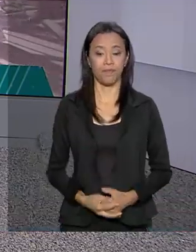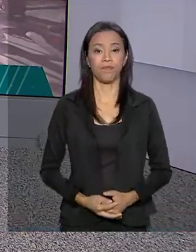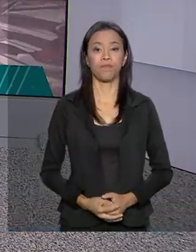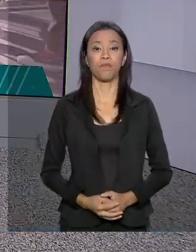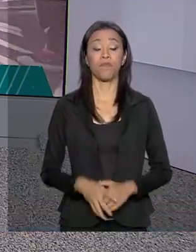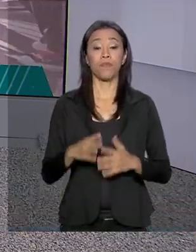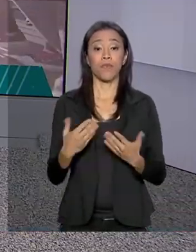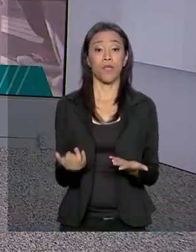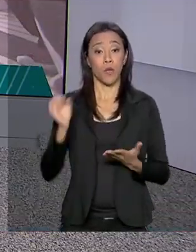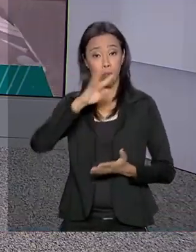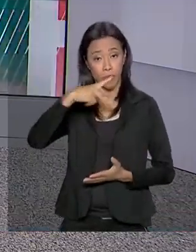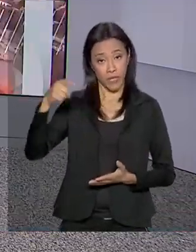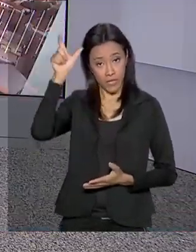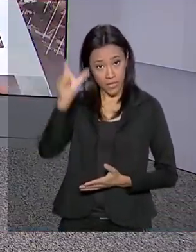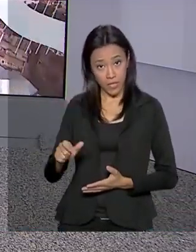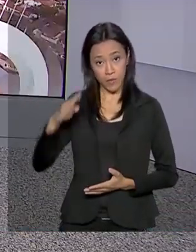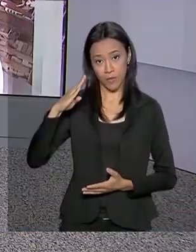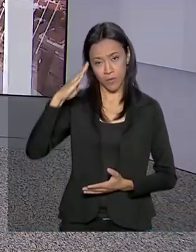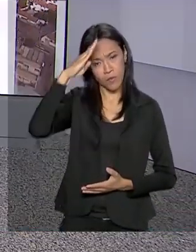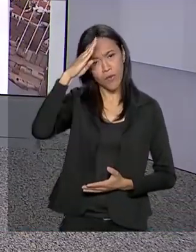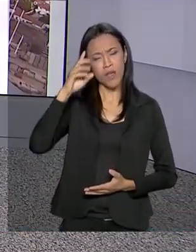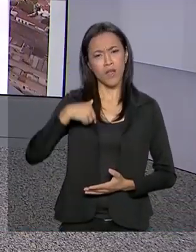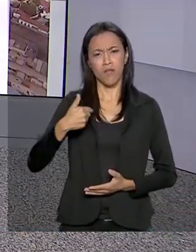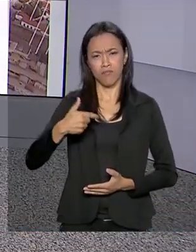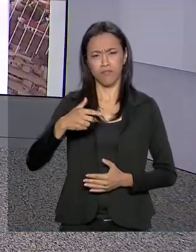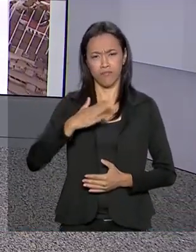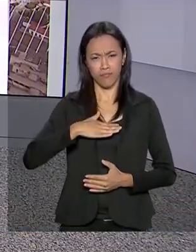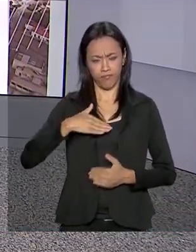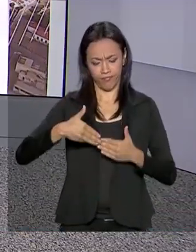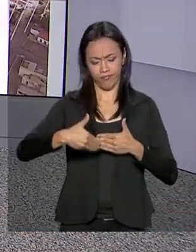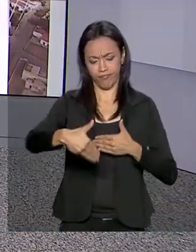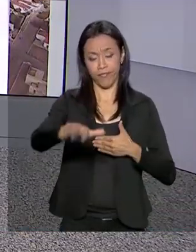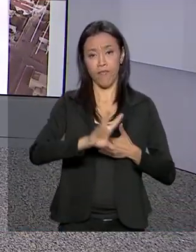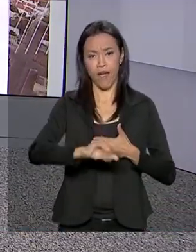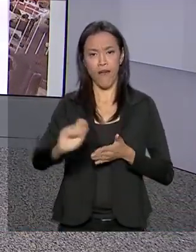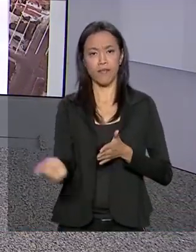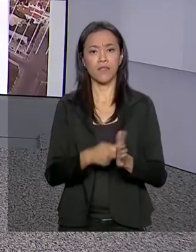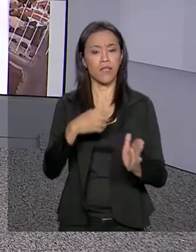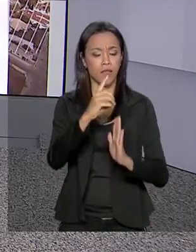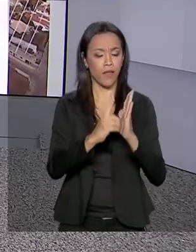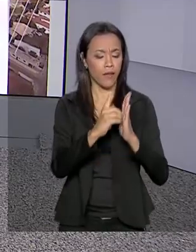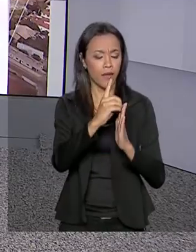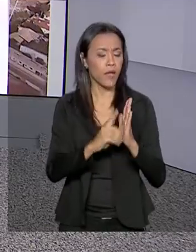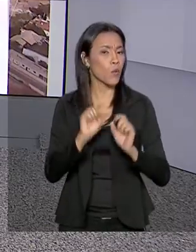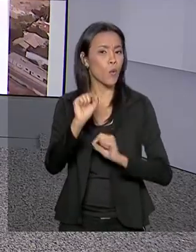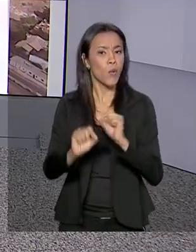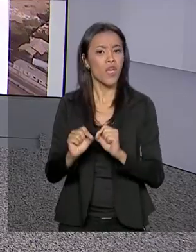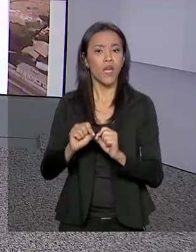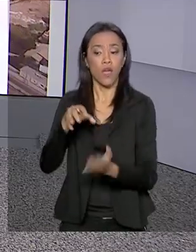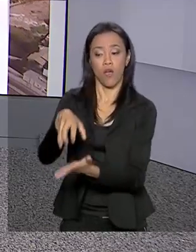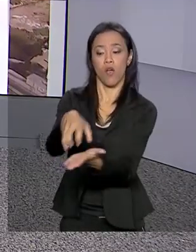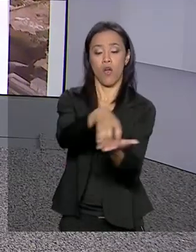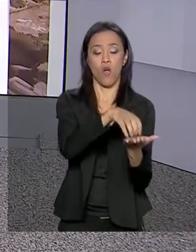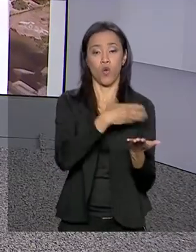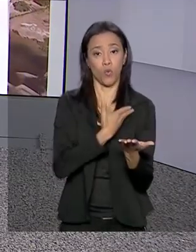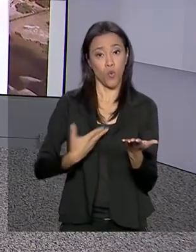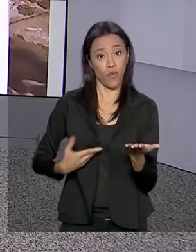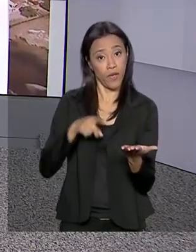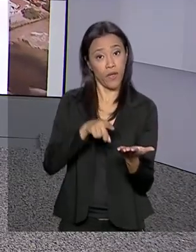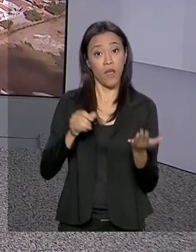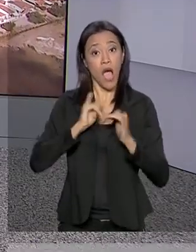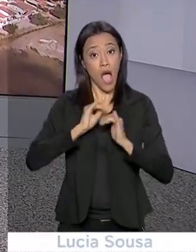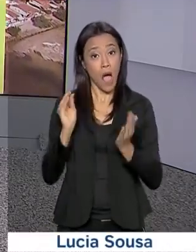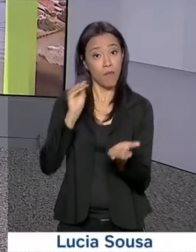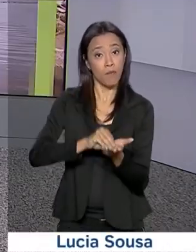O presidente Jair Bolsonaro assina logo mais decreto que desobriga órgãos do governo a publicar avisos de